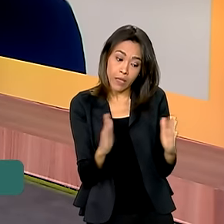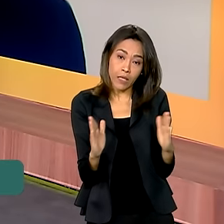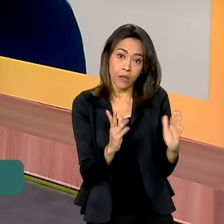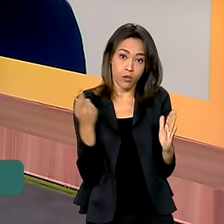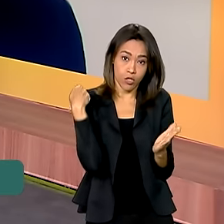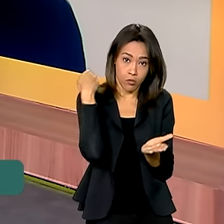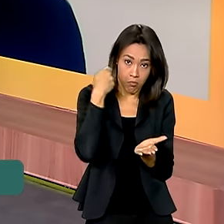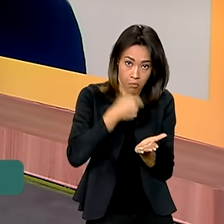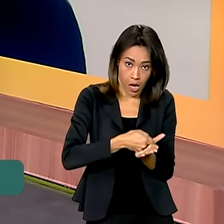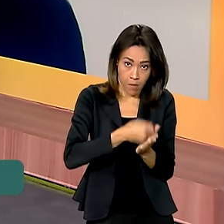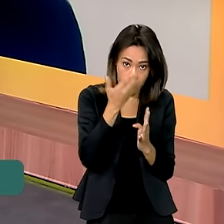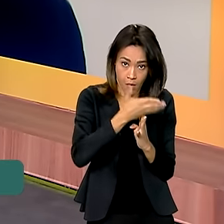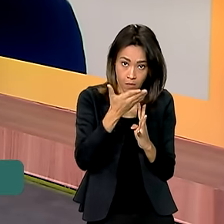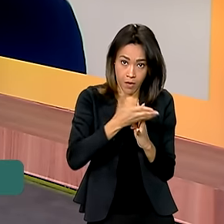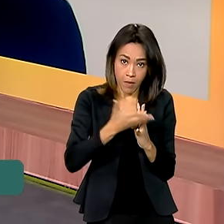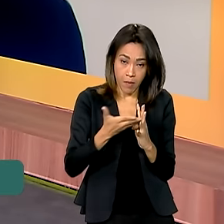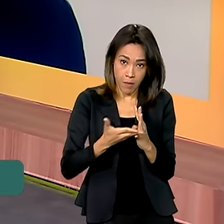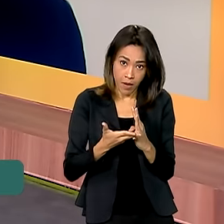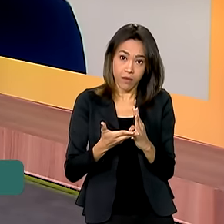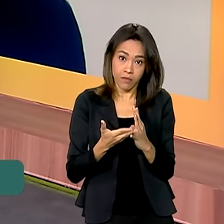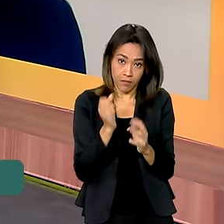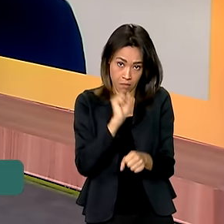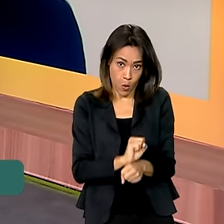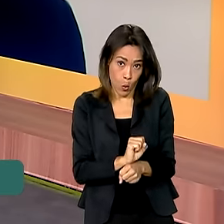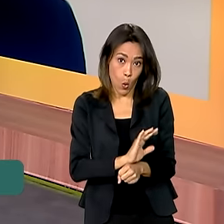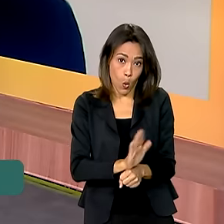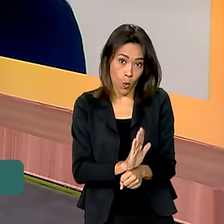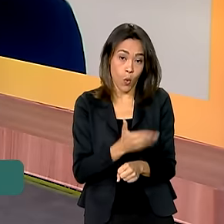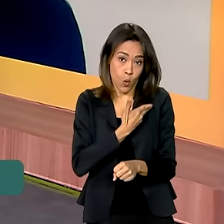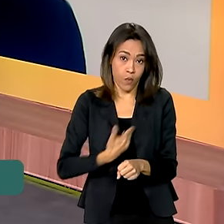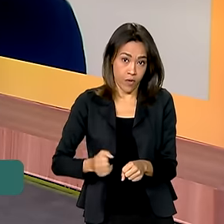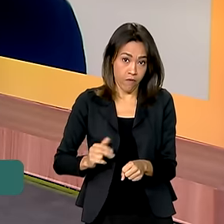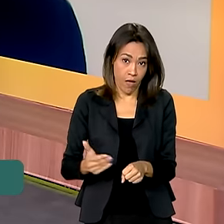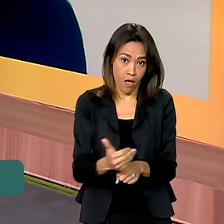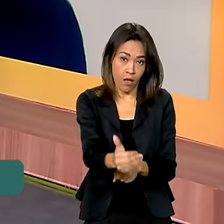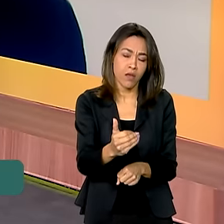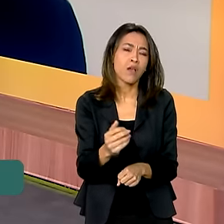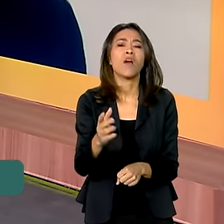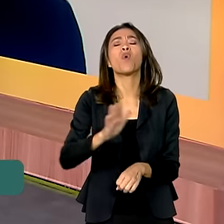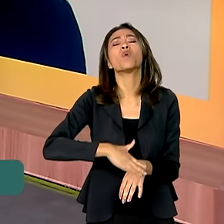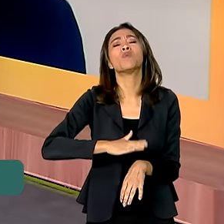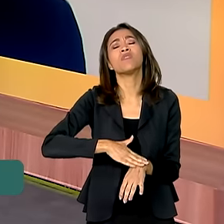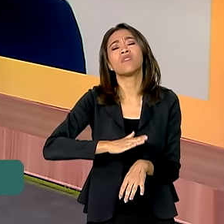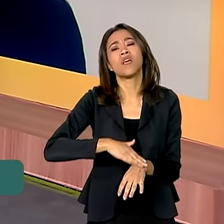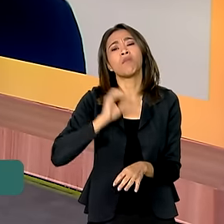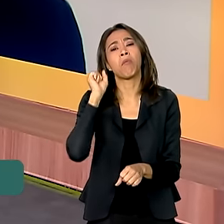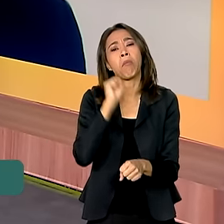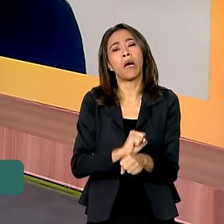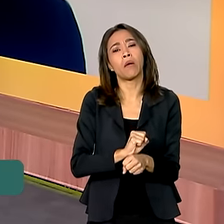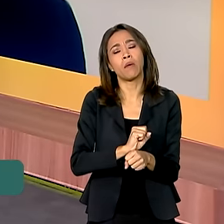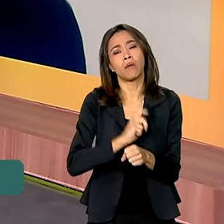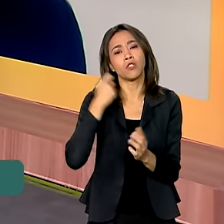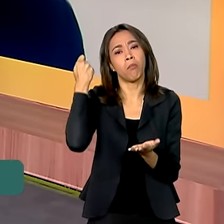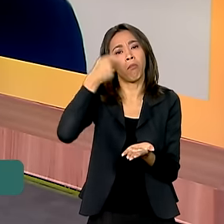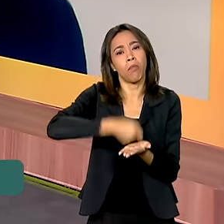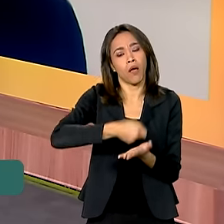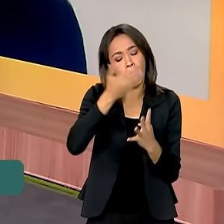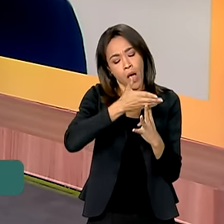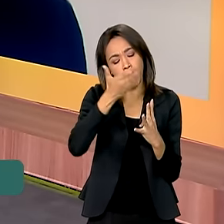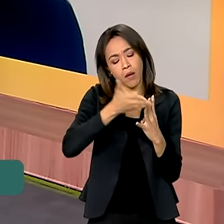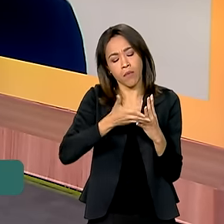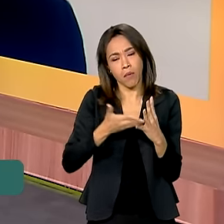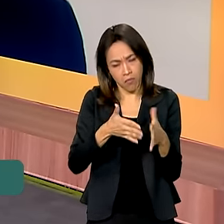parcelas desses contratos habitacionais, o governo vai suspender. Queria saber por quanto tempo esses pagamentos serão